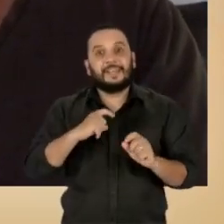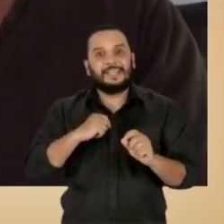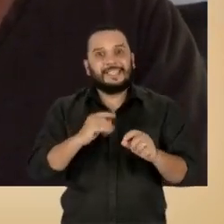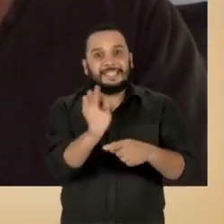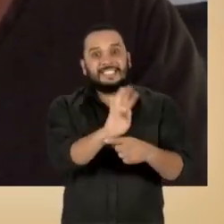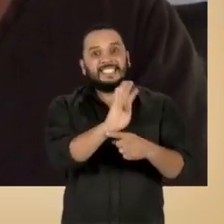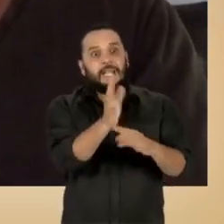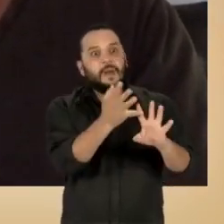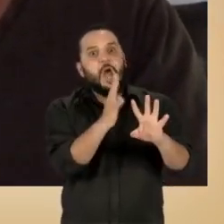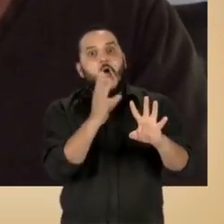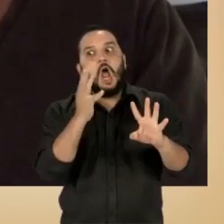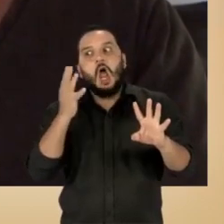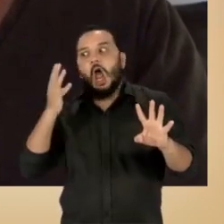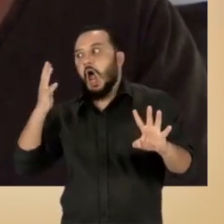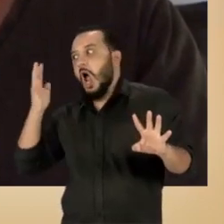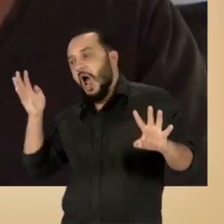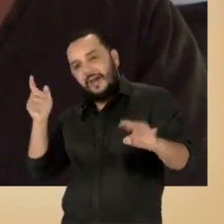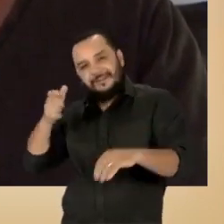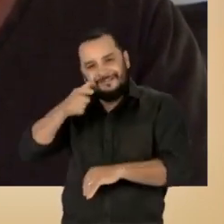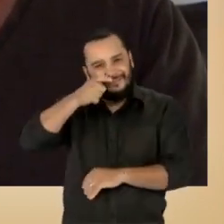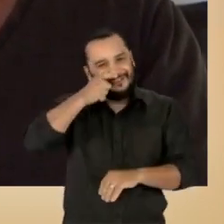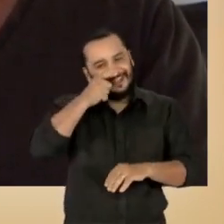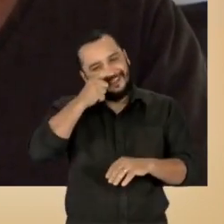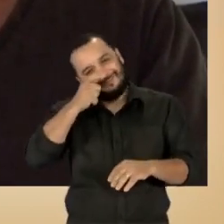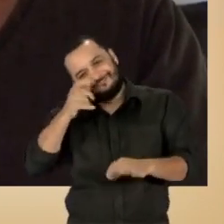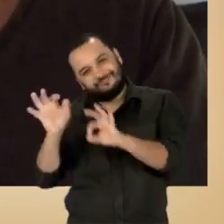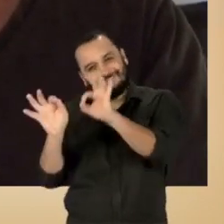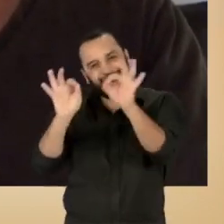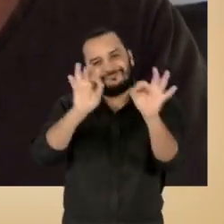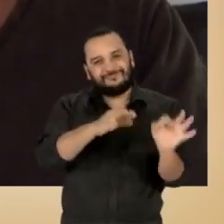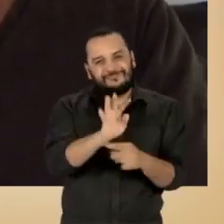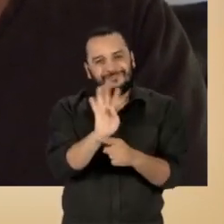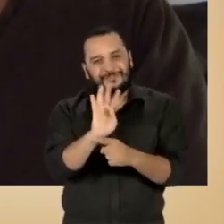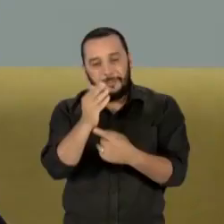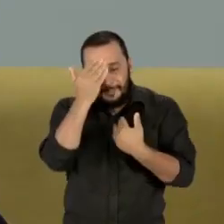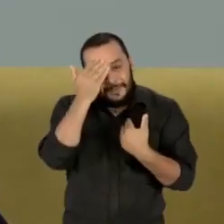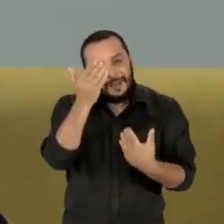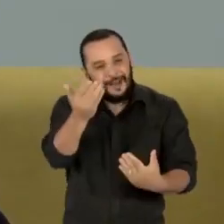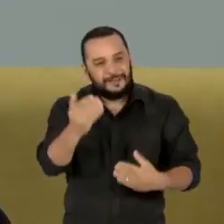cinemas aqui do Brasil. Obrigada, Vladimir. Obrigado a vocês.